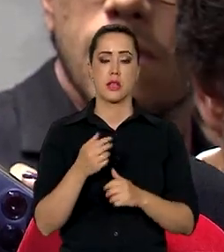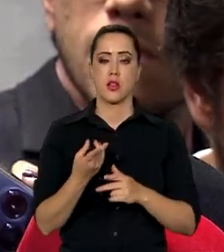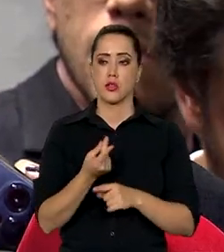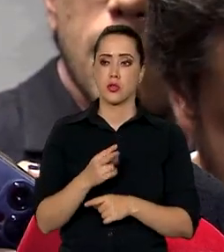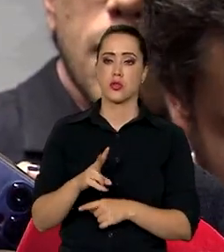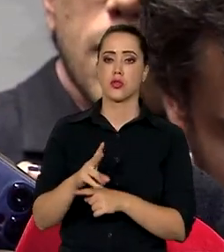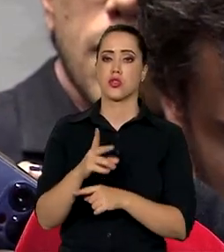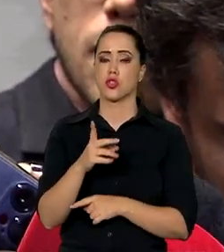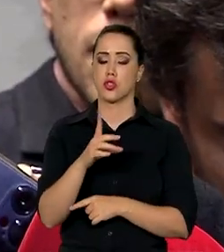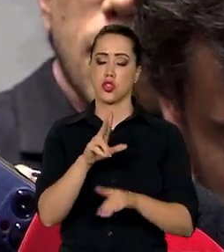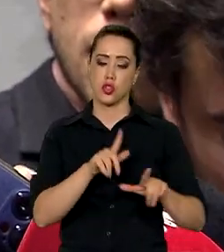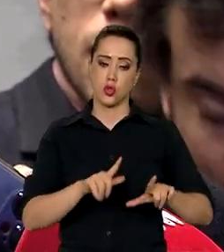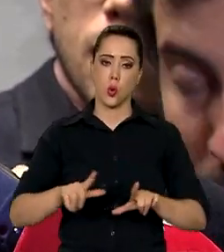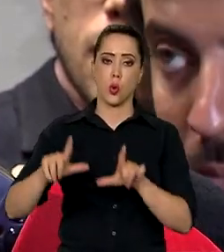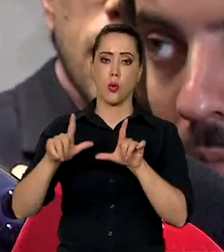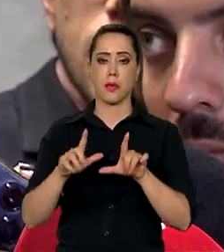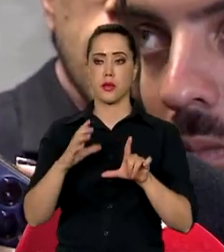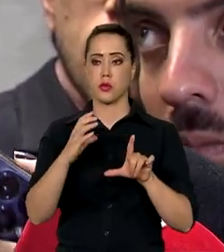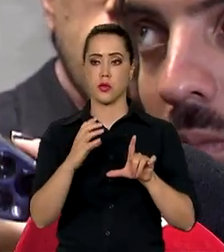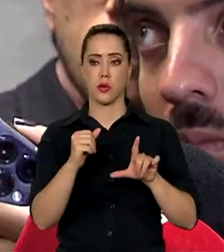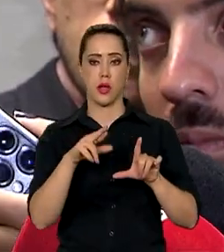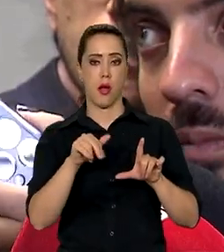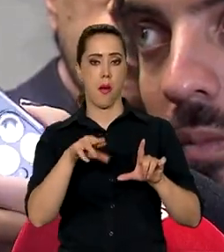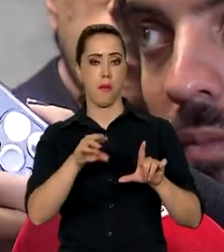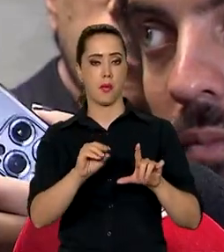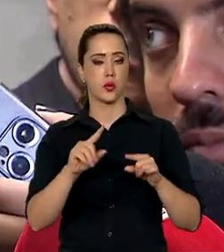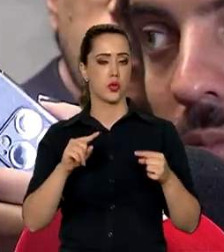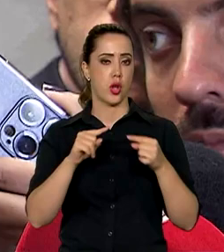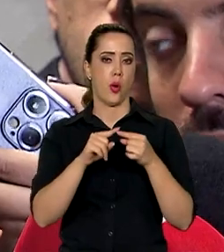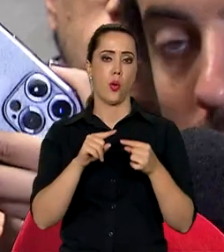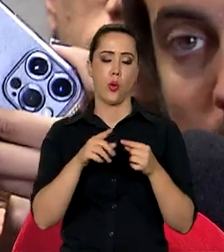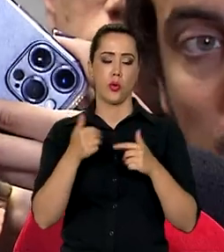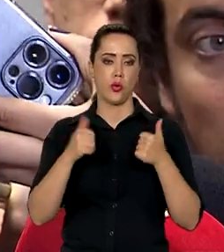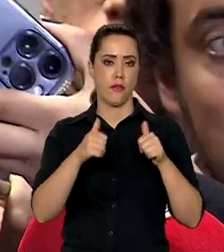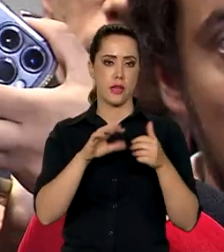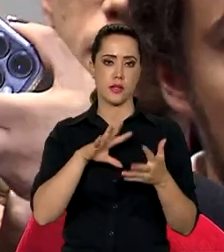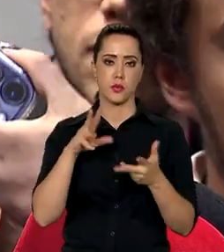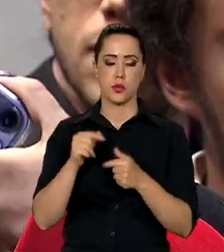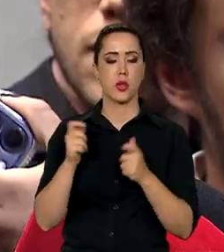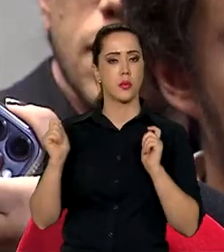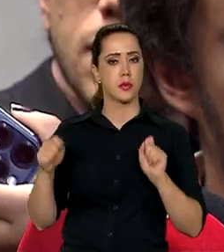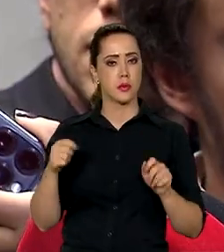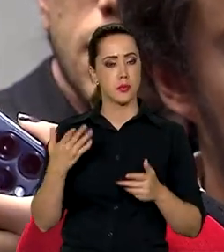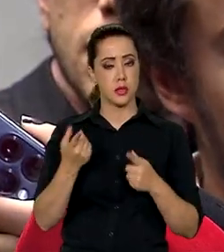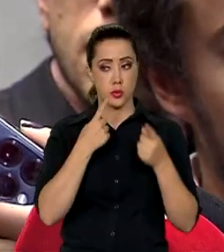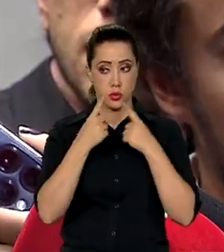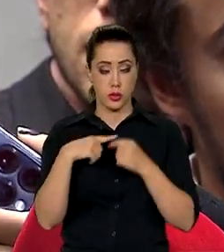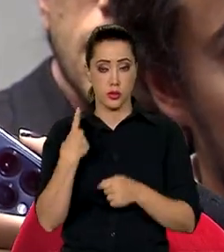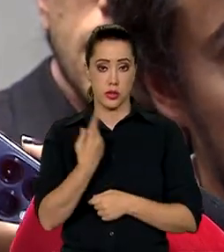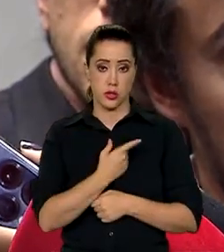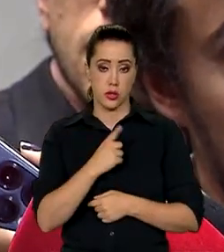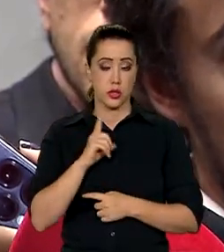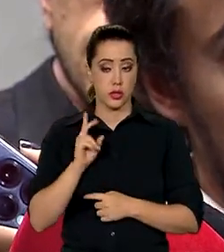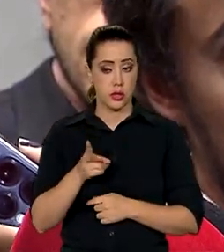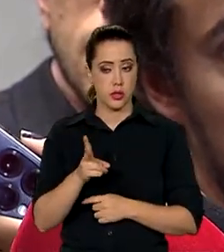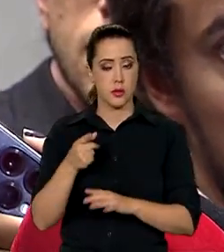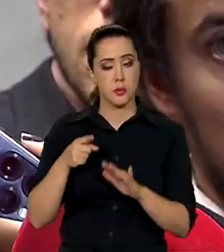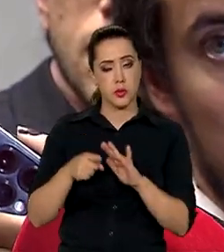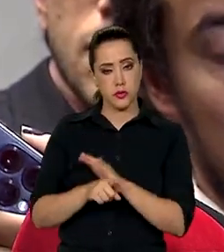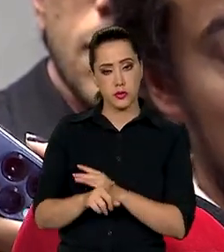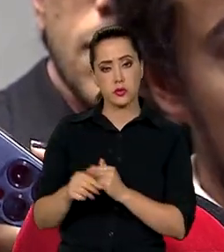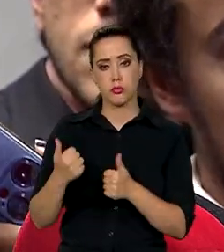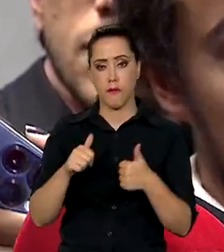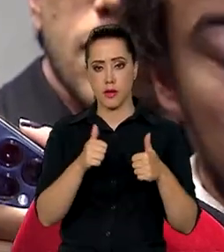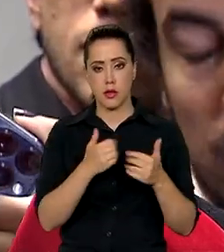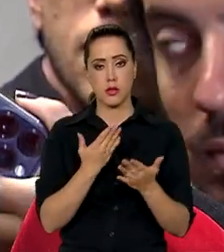adequado aos parâmetros internacionais e permite, no diálogo que nós fizemos, que continue se aprofundando